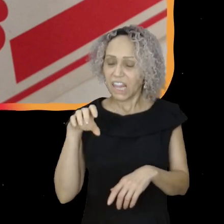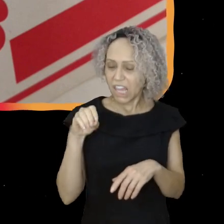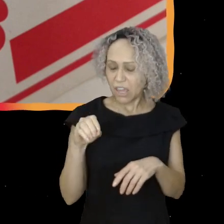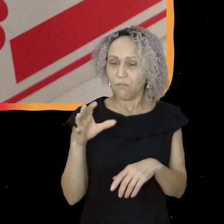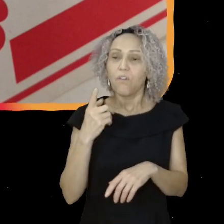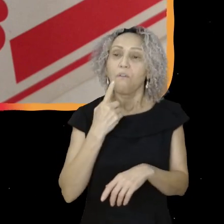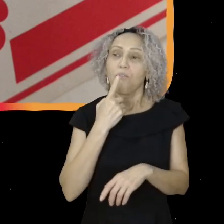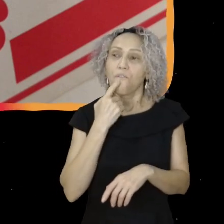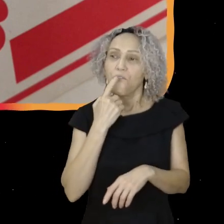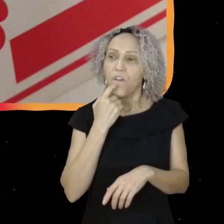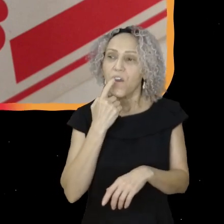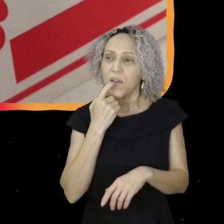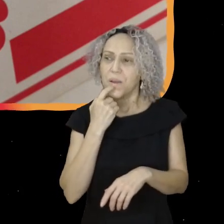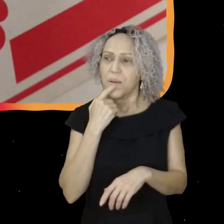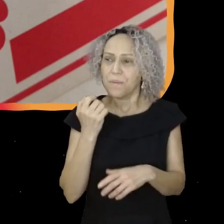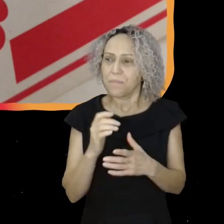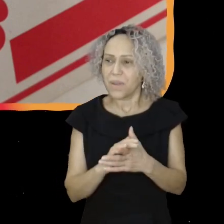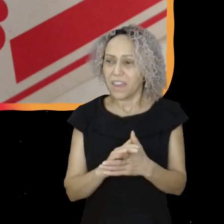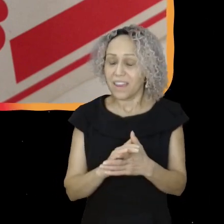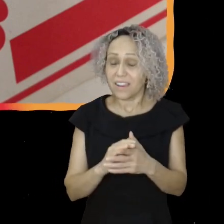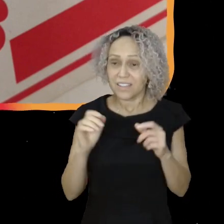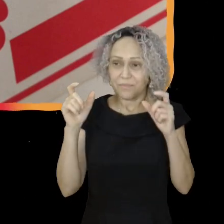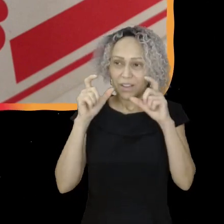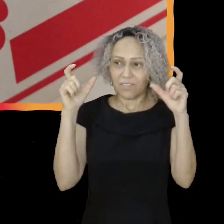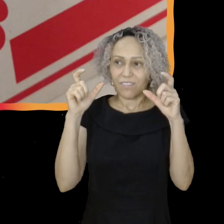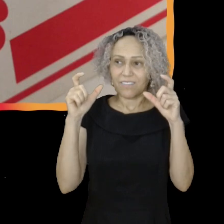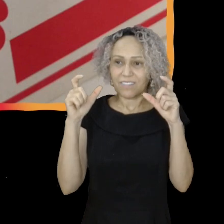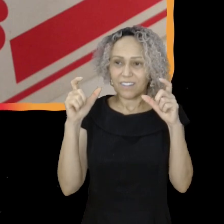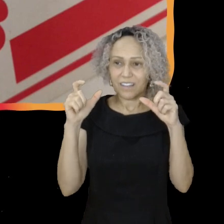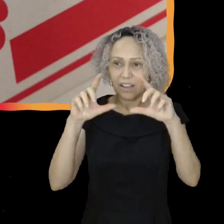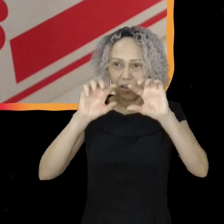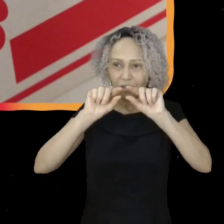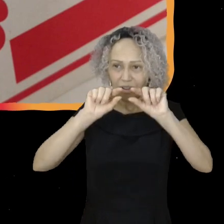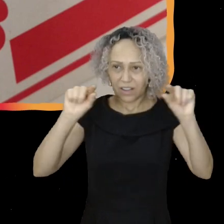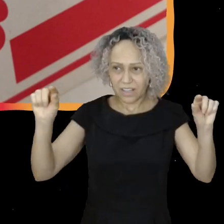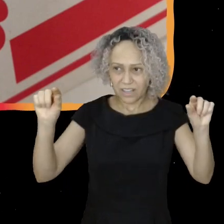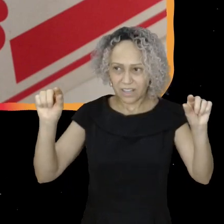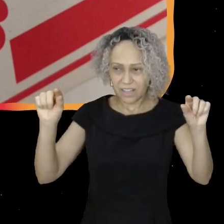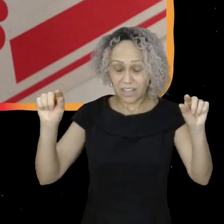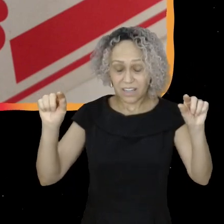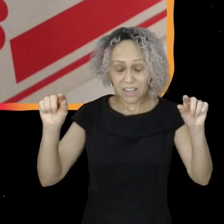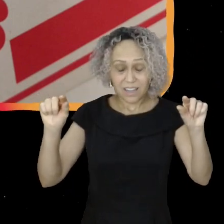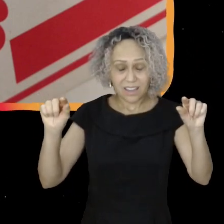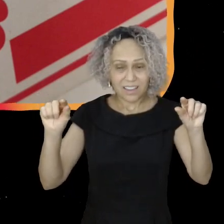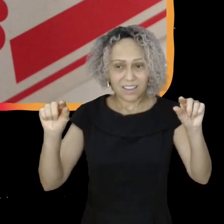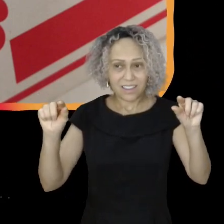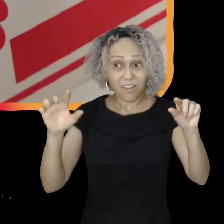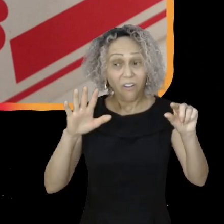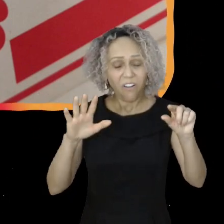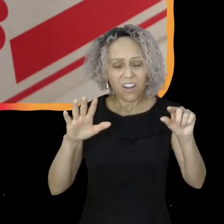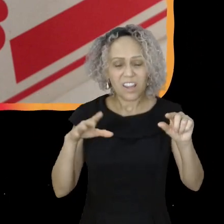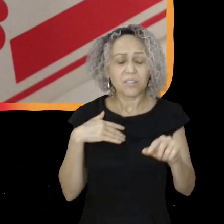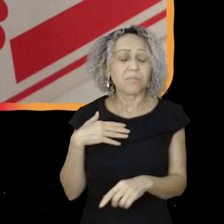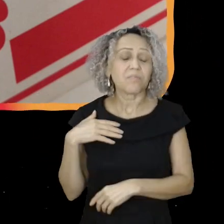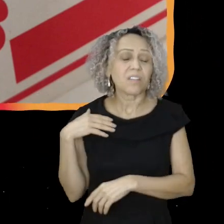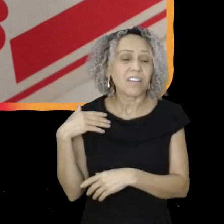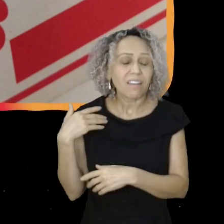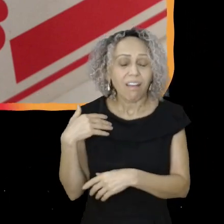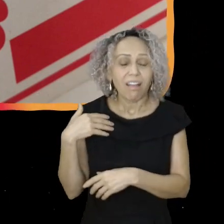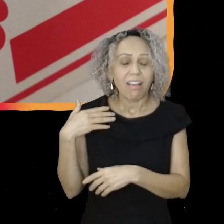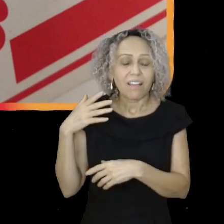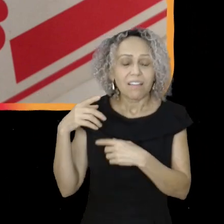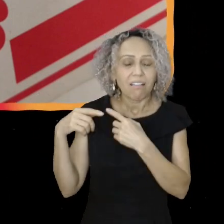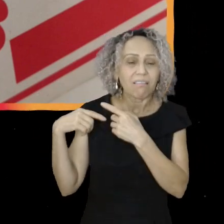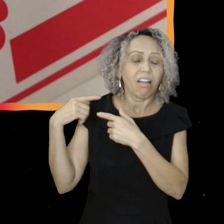para a vida, sabe? Qual que é a frase, Maria? Diz assim, Não viaje na maionese. Vote 13. Que,